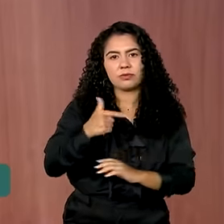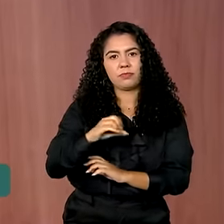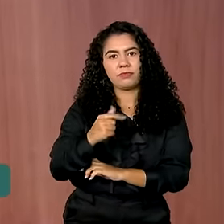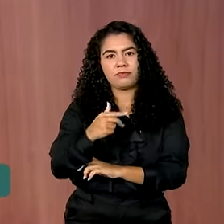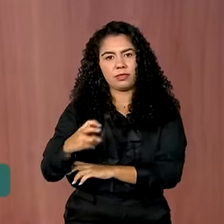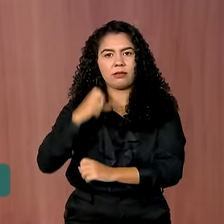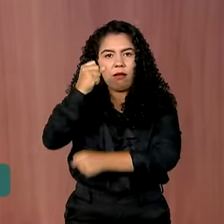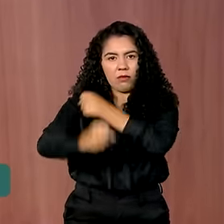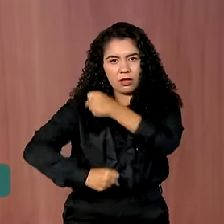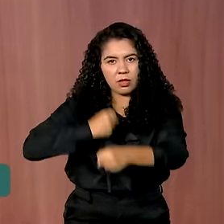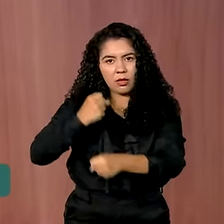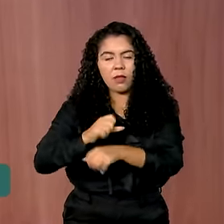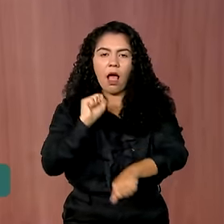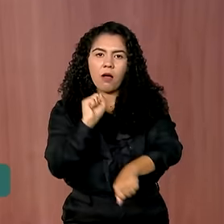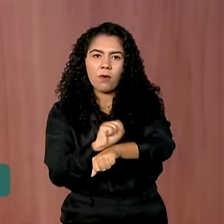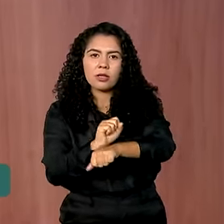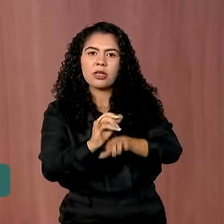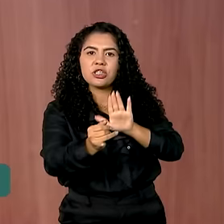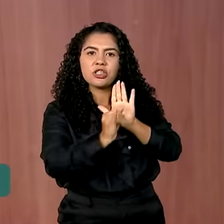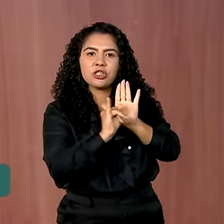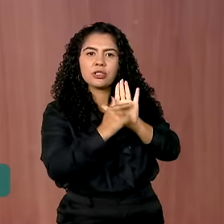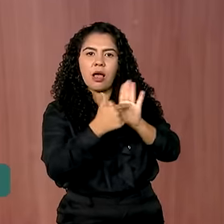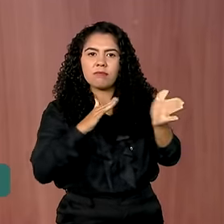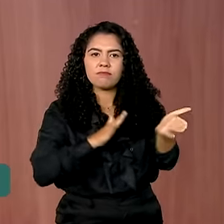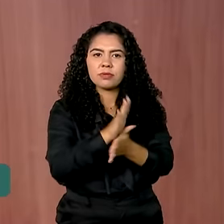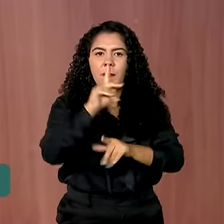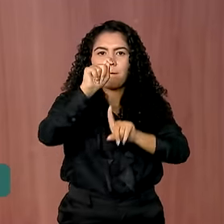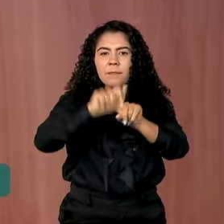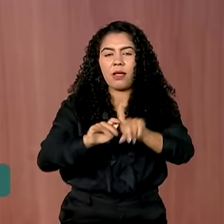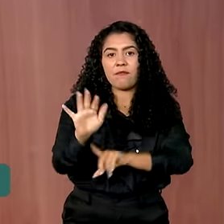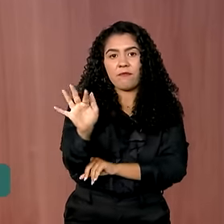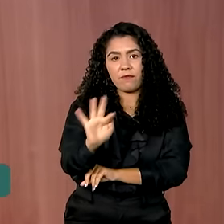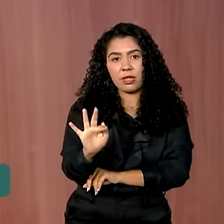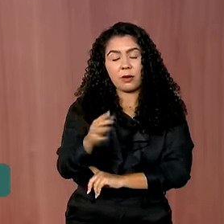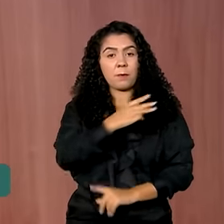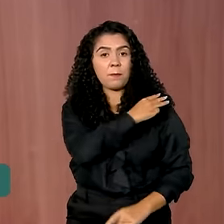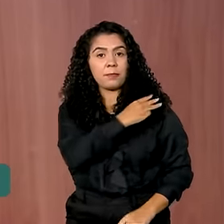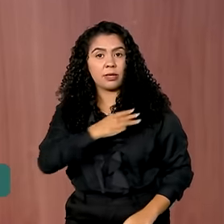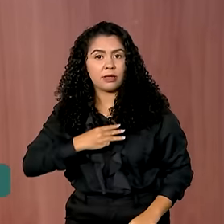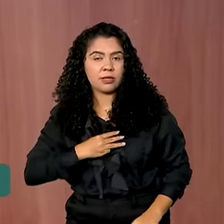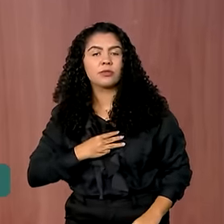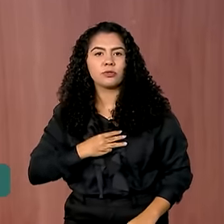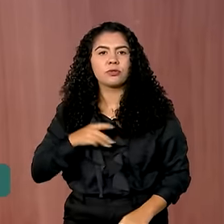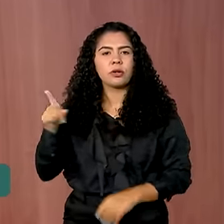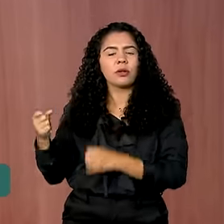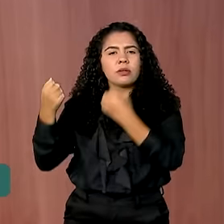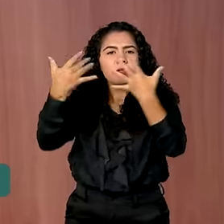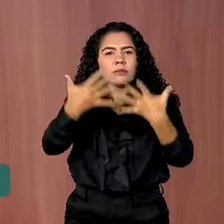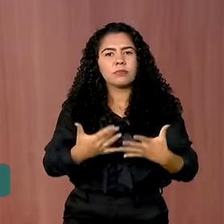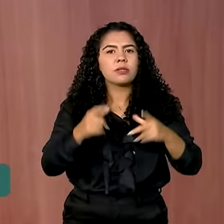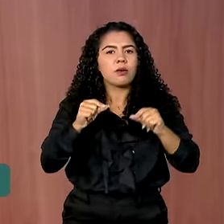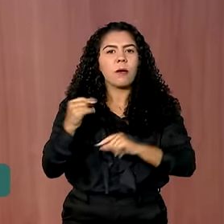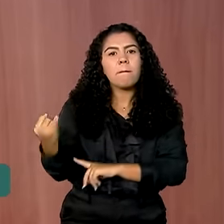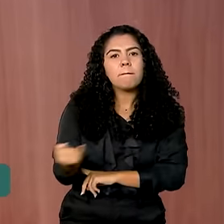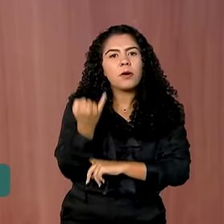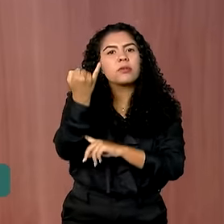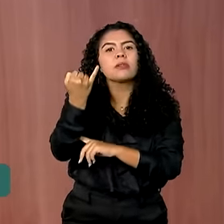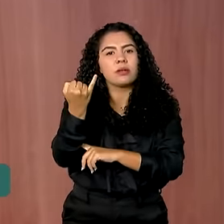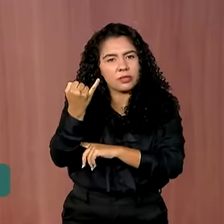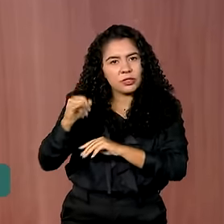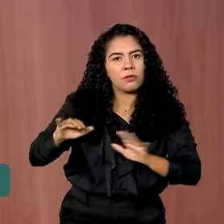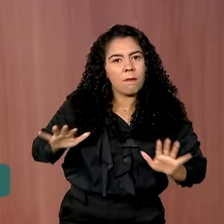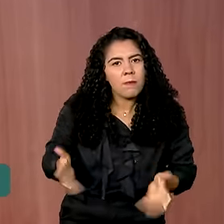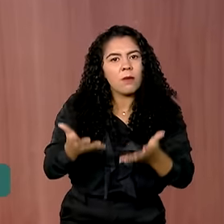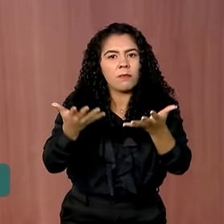após a publicação do edital em fevereiro. O ministro Silvio Costa Filho ressaltou a importância da regionalização